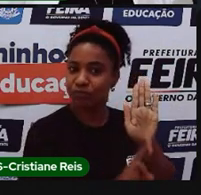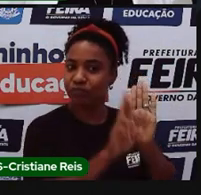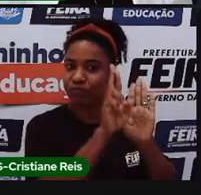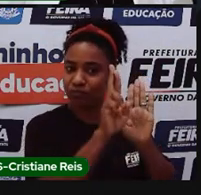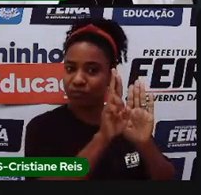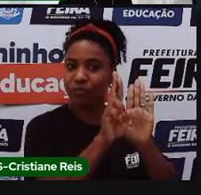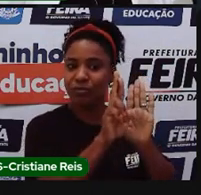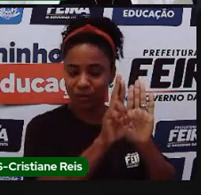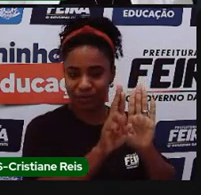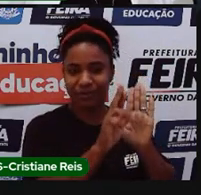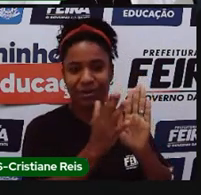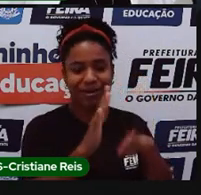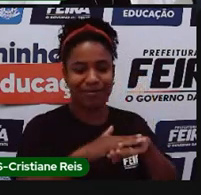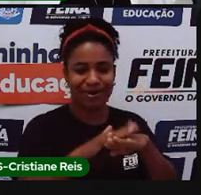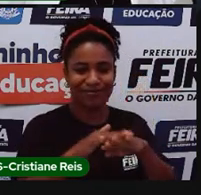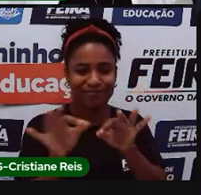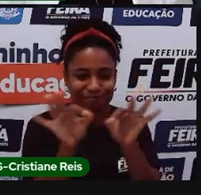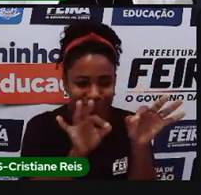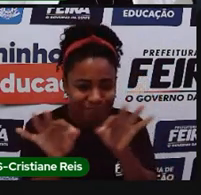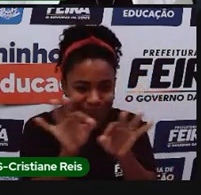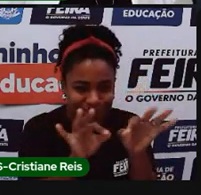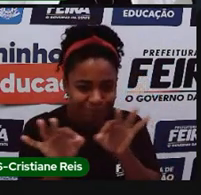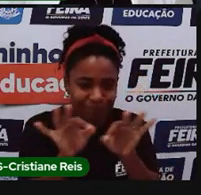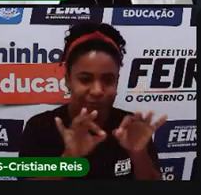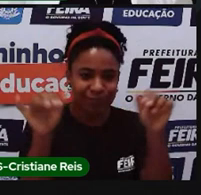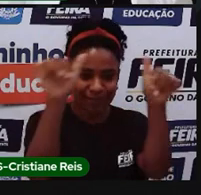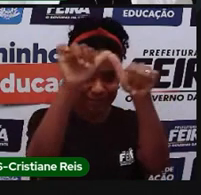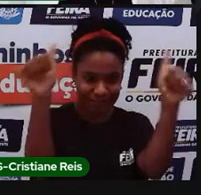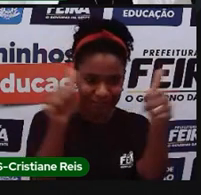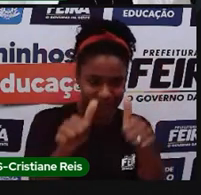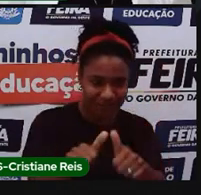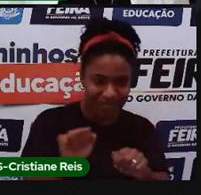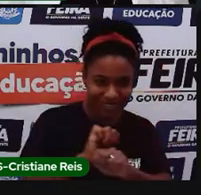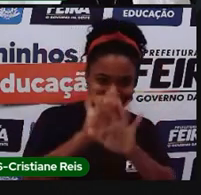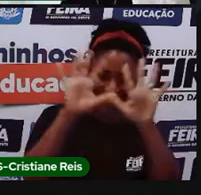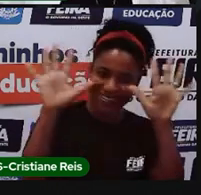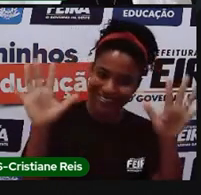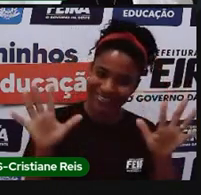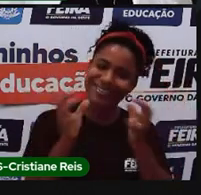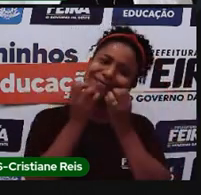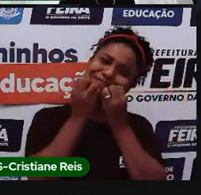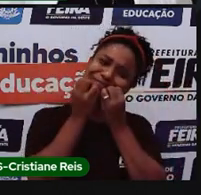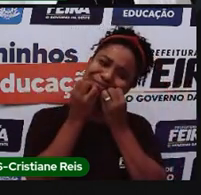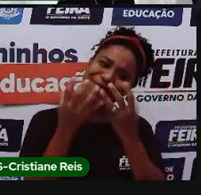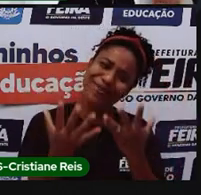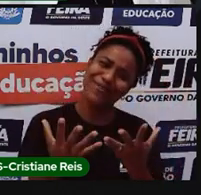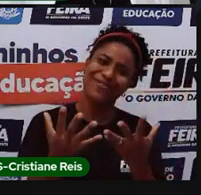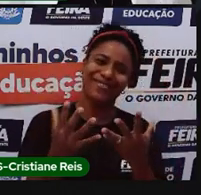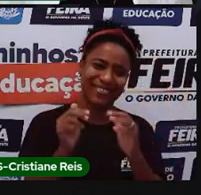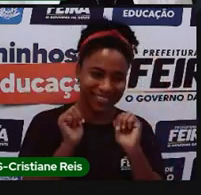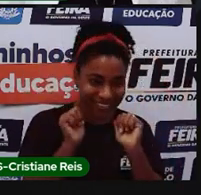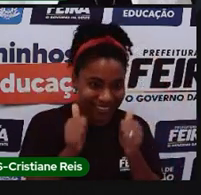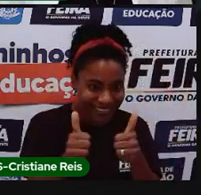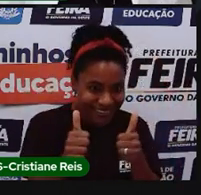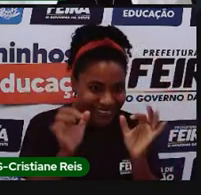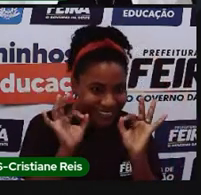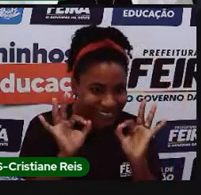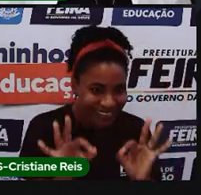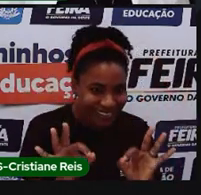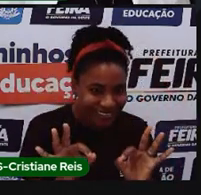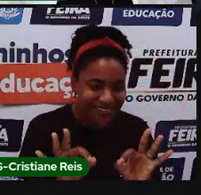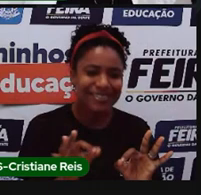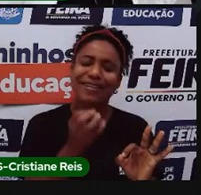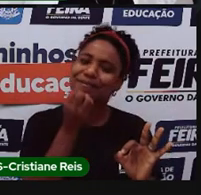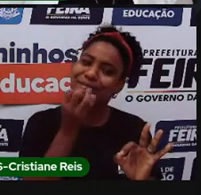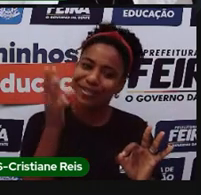feito ali, aquele mapa. Tudo certinho? Que bom que vocês aprenderam. Obrigada por ter